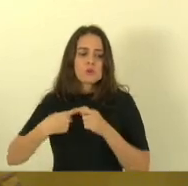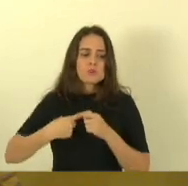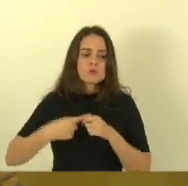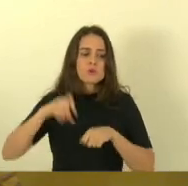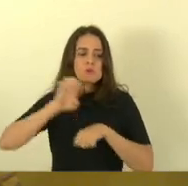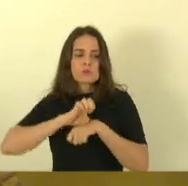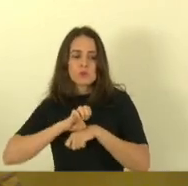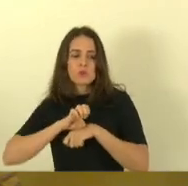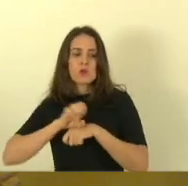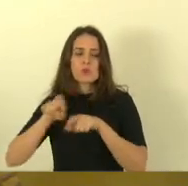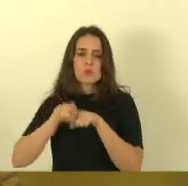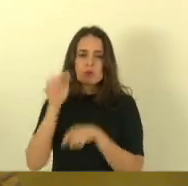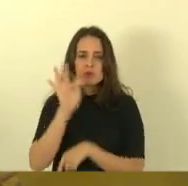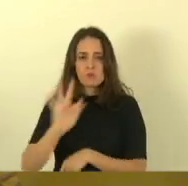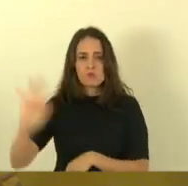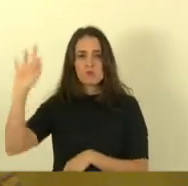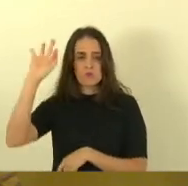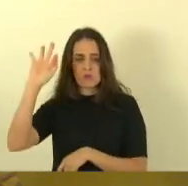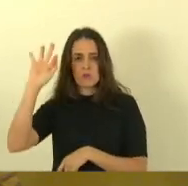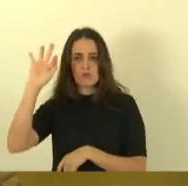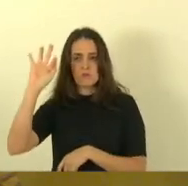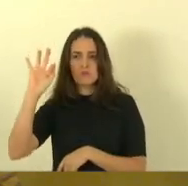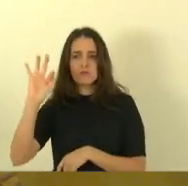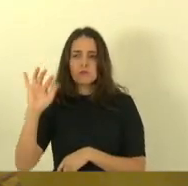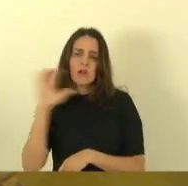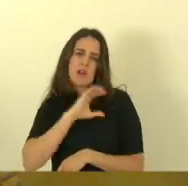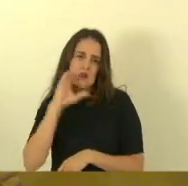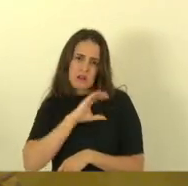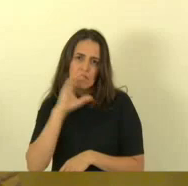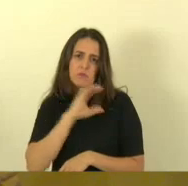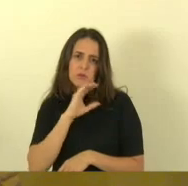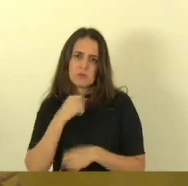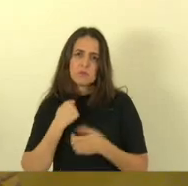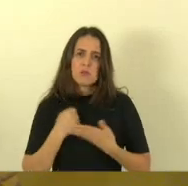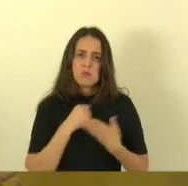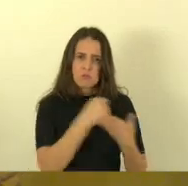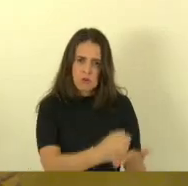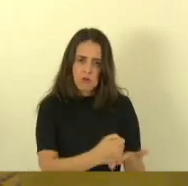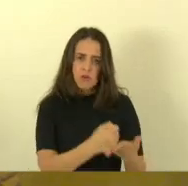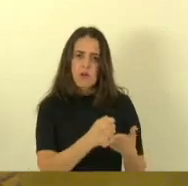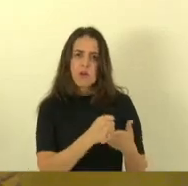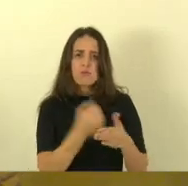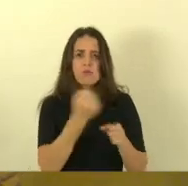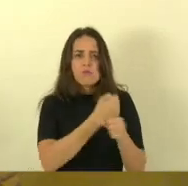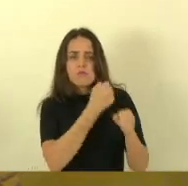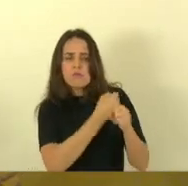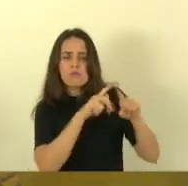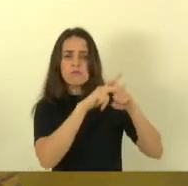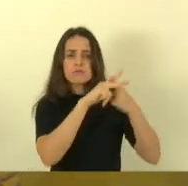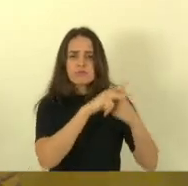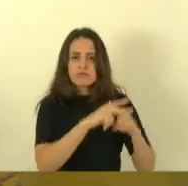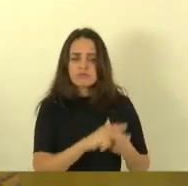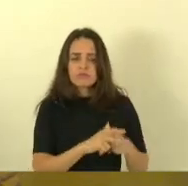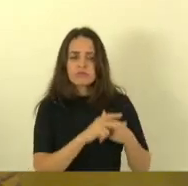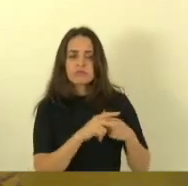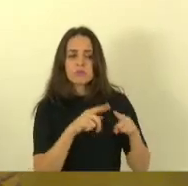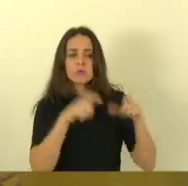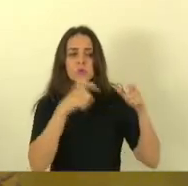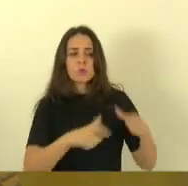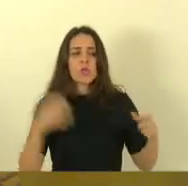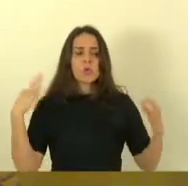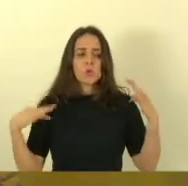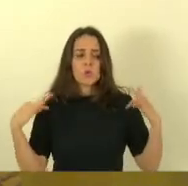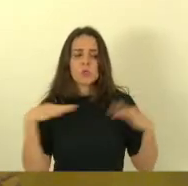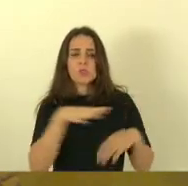estadual e também ao governo federal que imediatamente entra com providências para restaurar aquela movimentação de